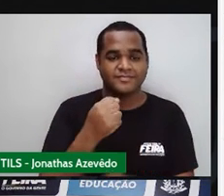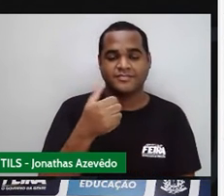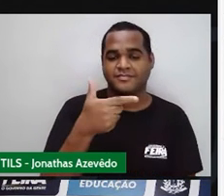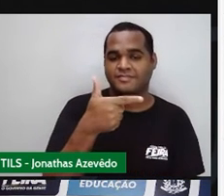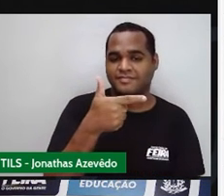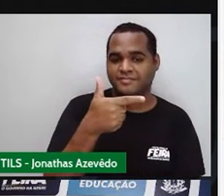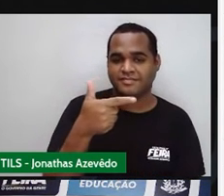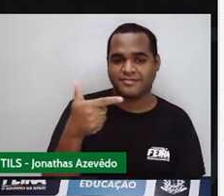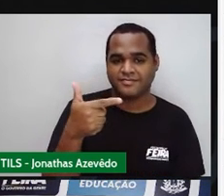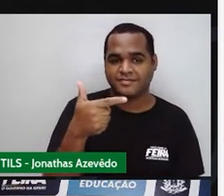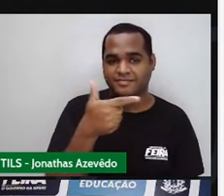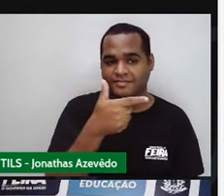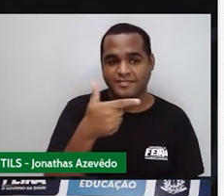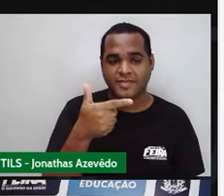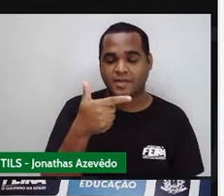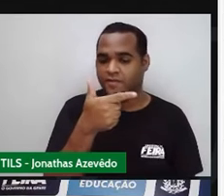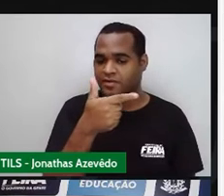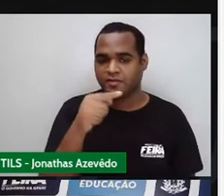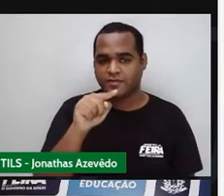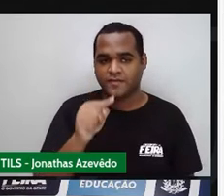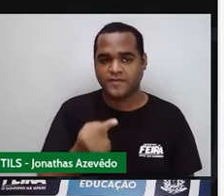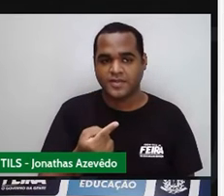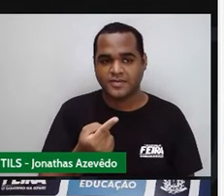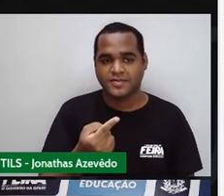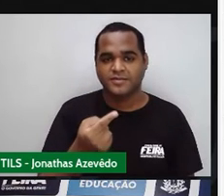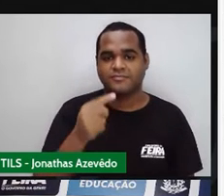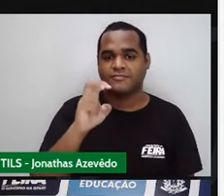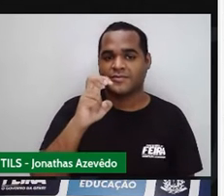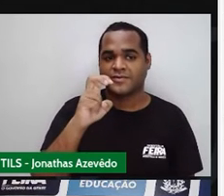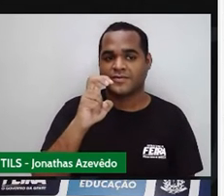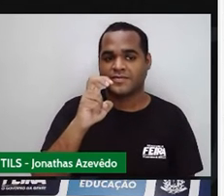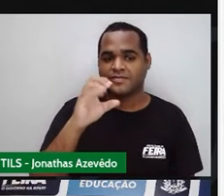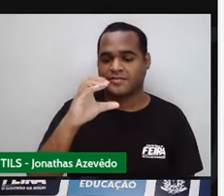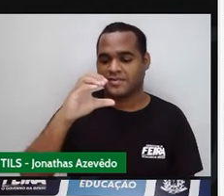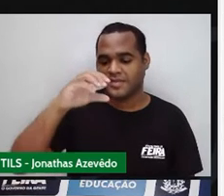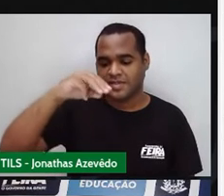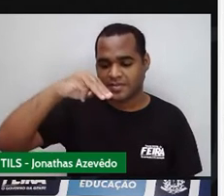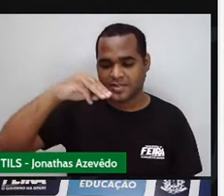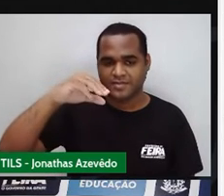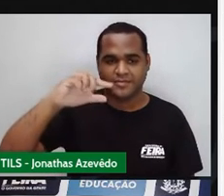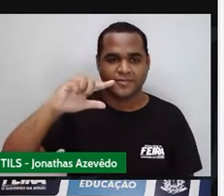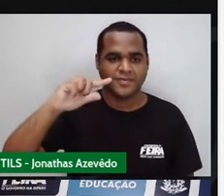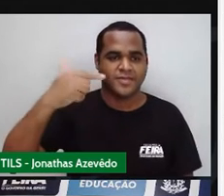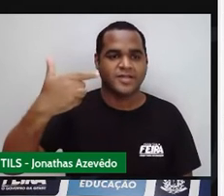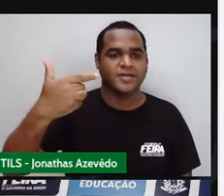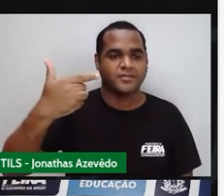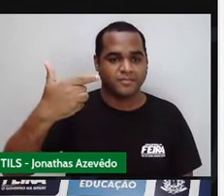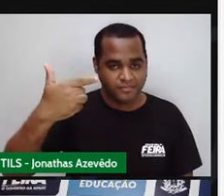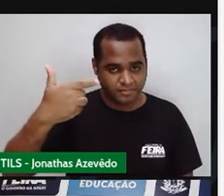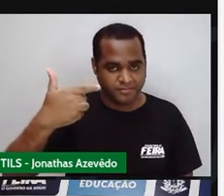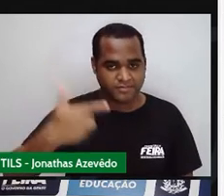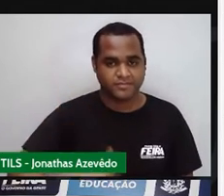,5 centímetros quadrados, né?